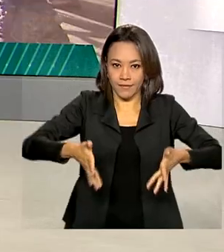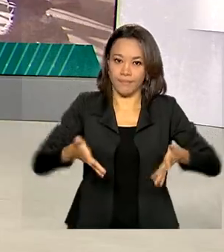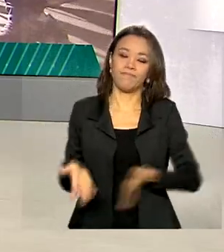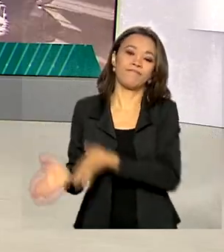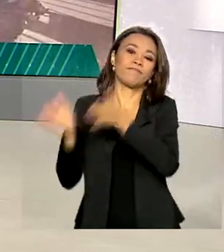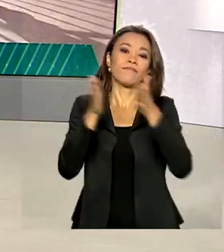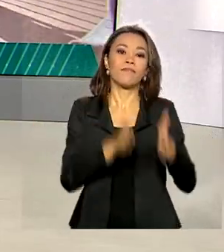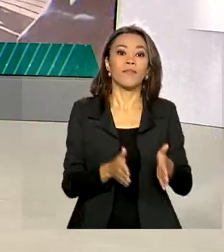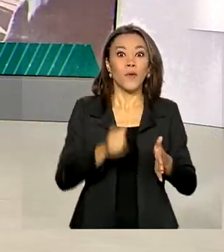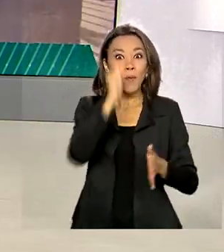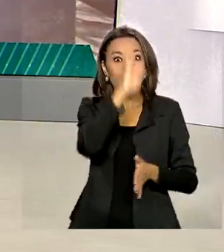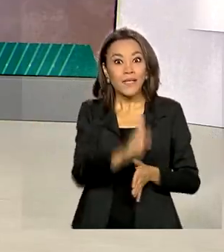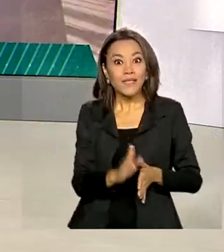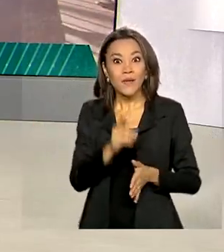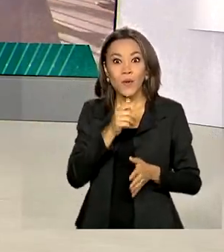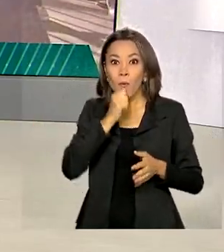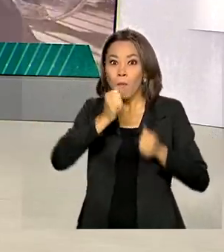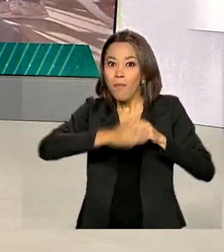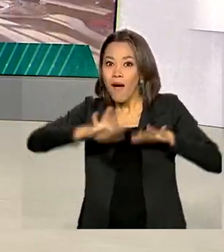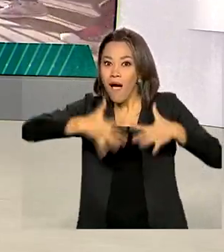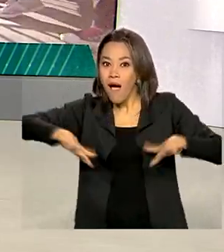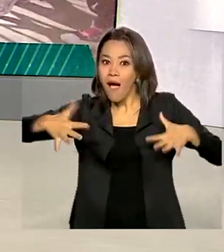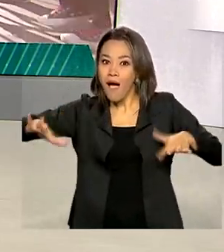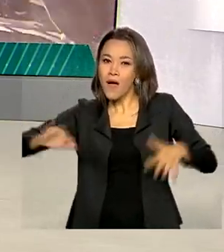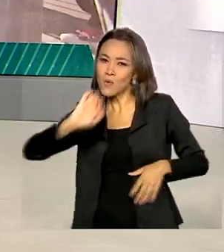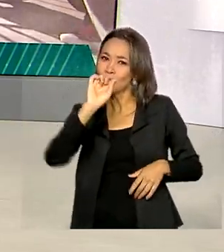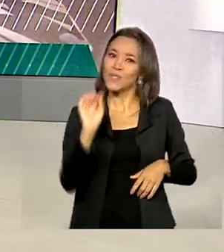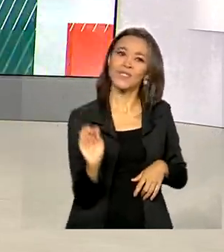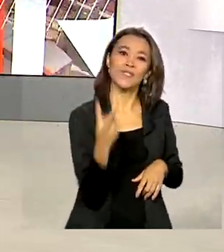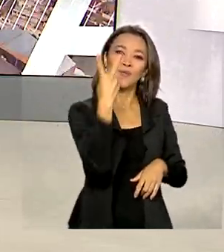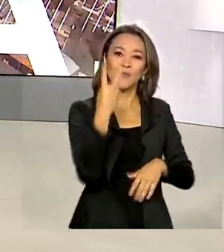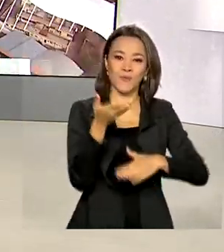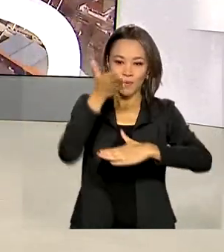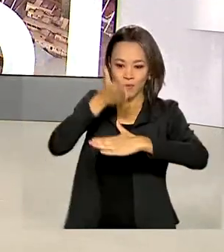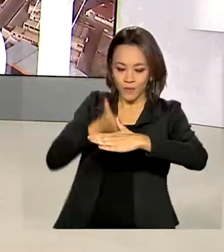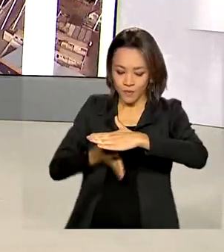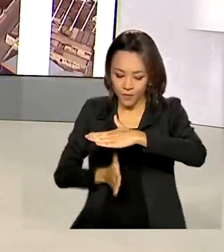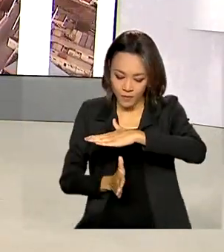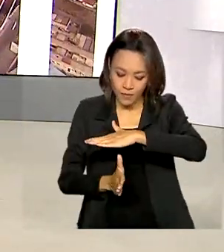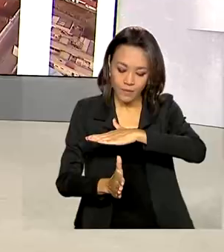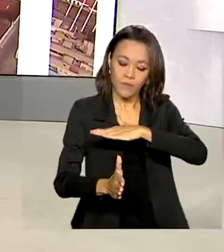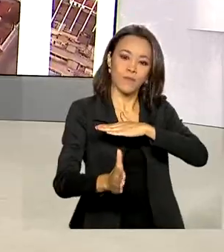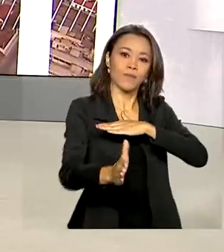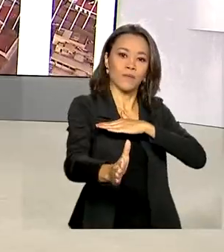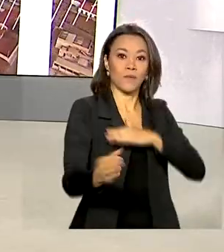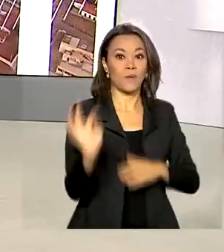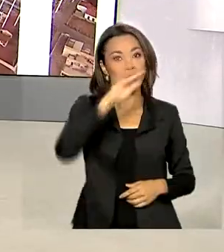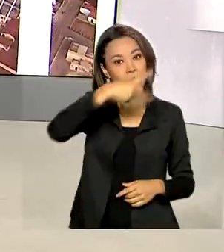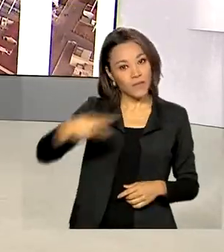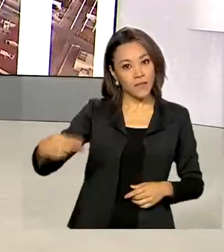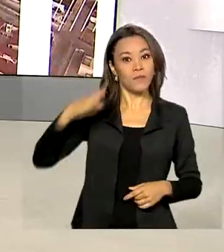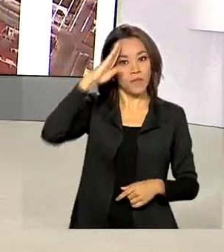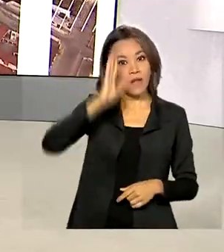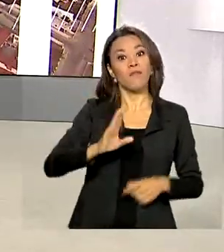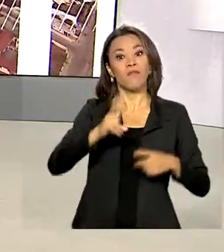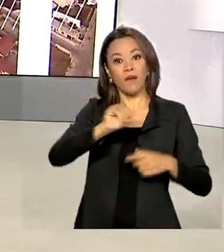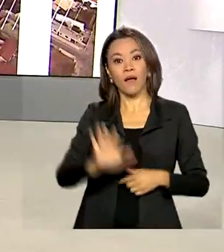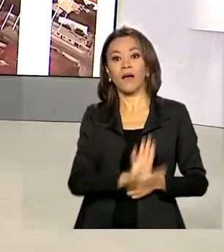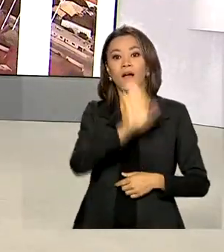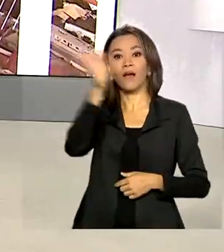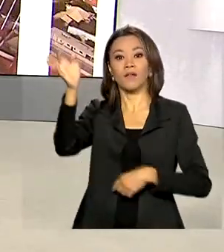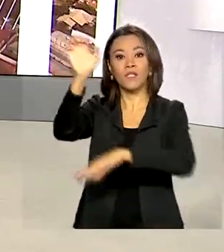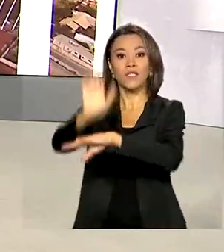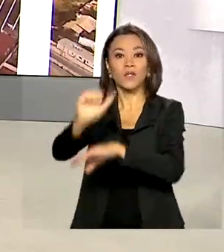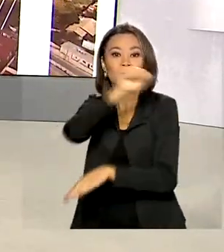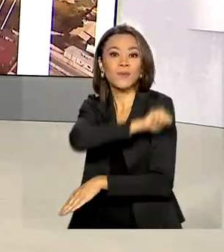lança ao mar hoje o segundo de quatro submarinos convencionais. O presidente Jair Bolsonaro vai a Itaguaí, no Rio de Janeiro,